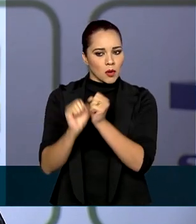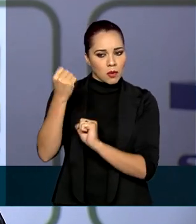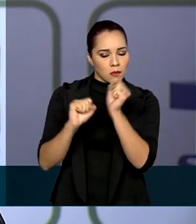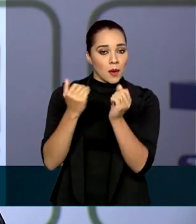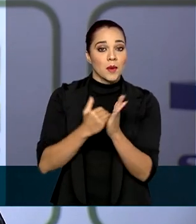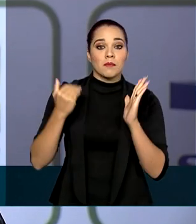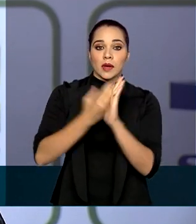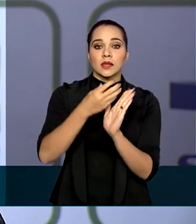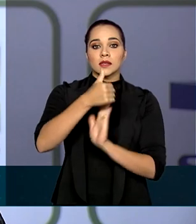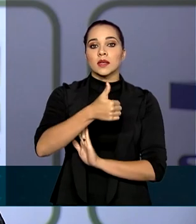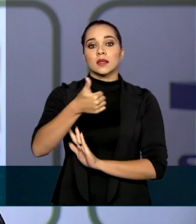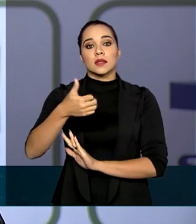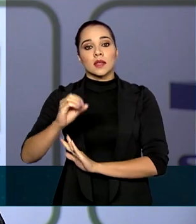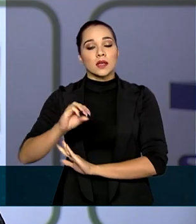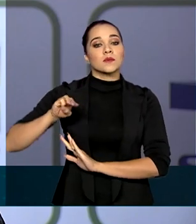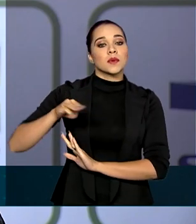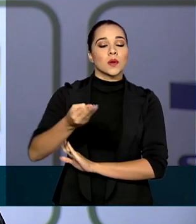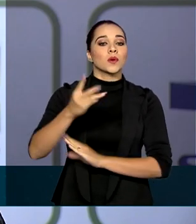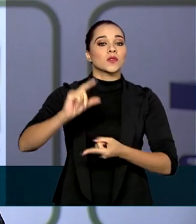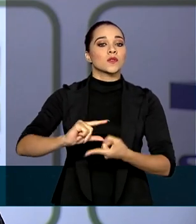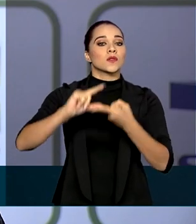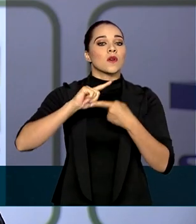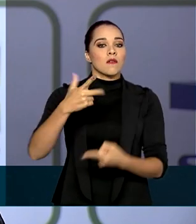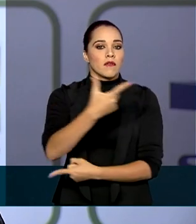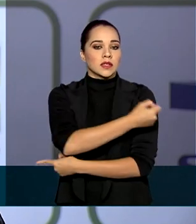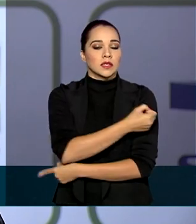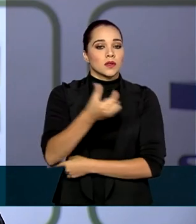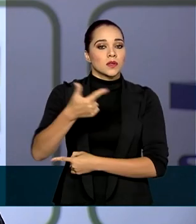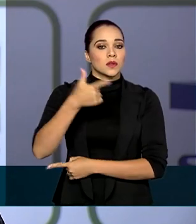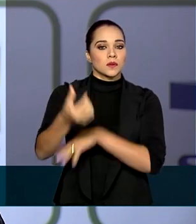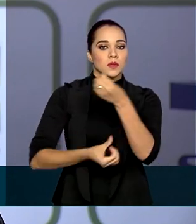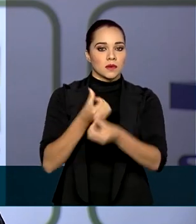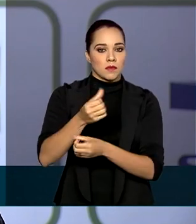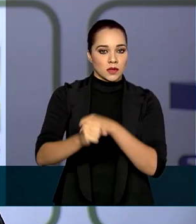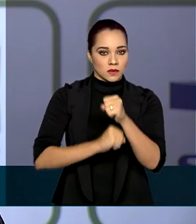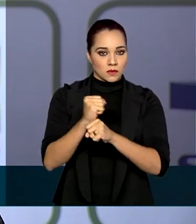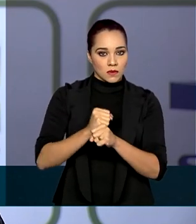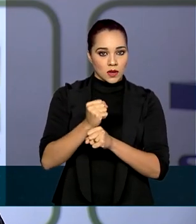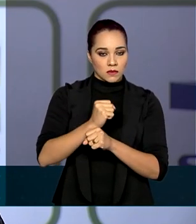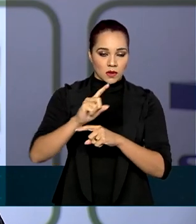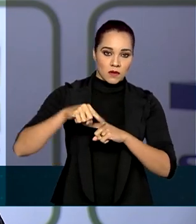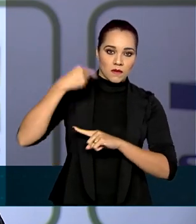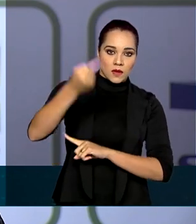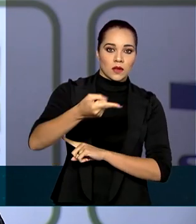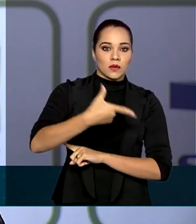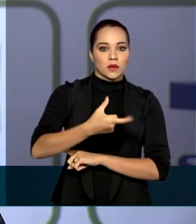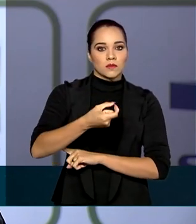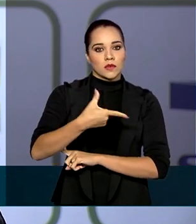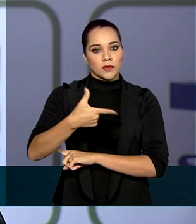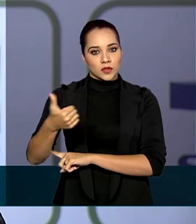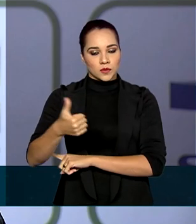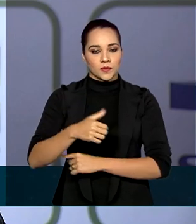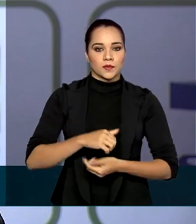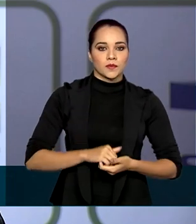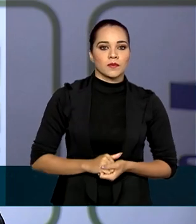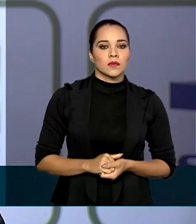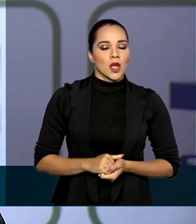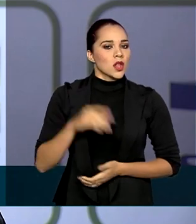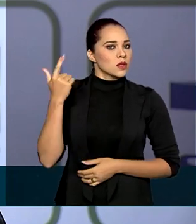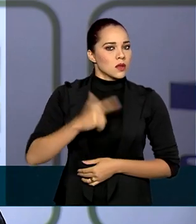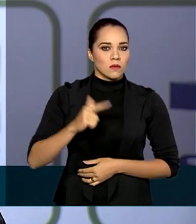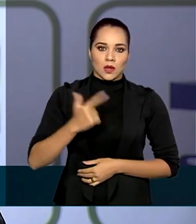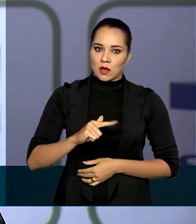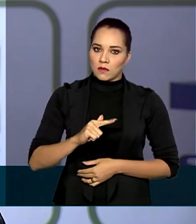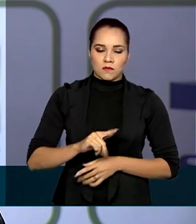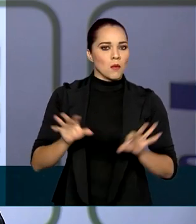110 milhões de doses de vacina no segundo semestre de 2021. Não houve